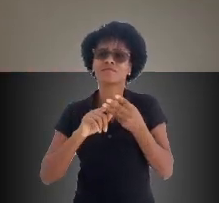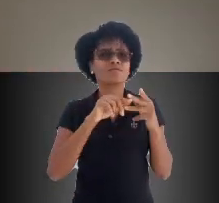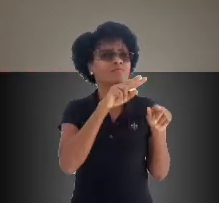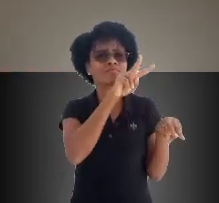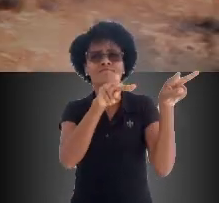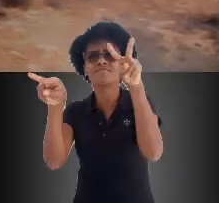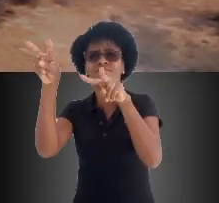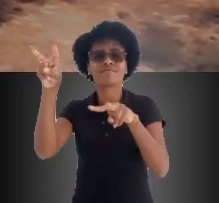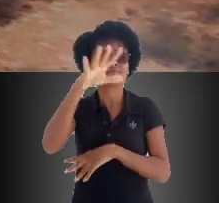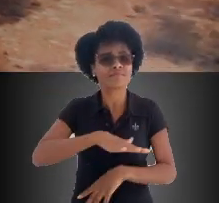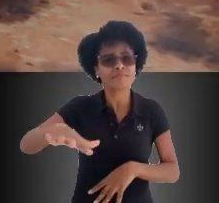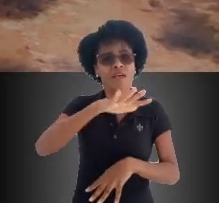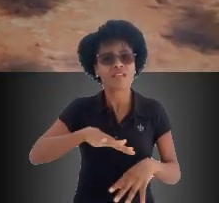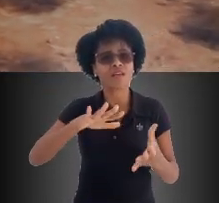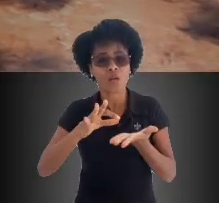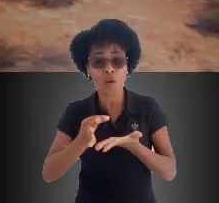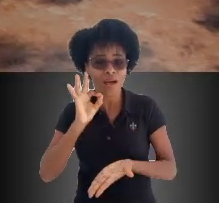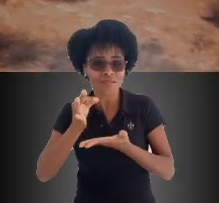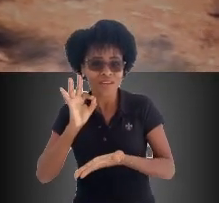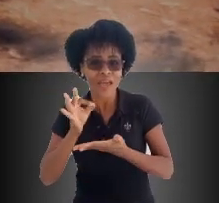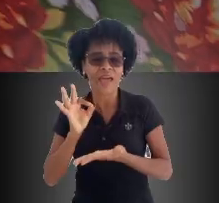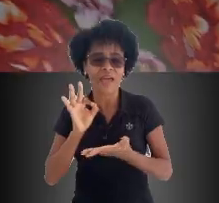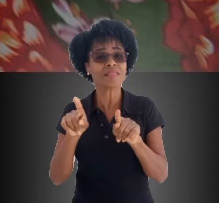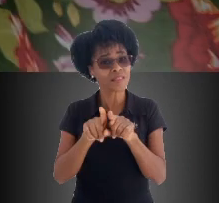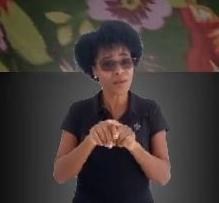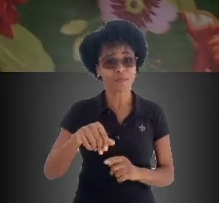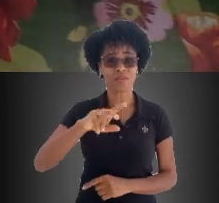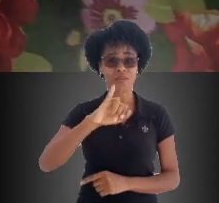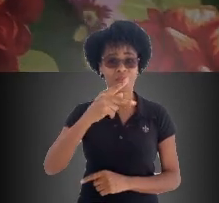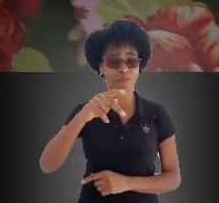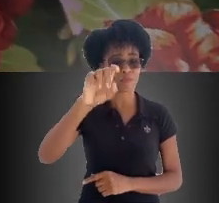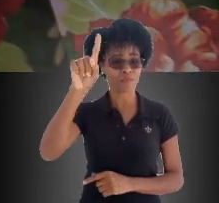paisagens do campus, do café, dos IPs.